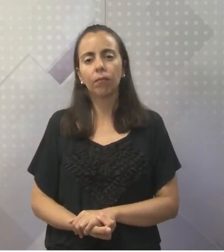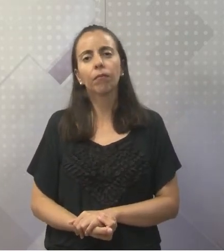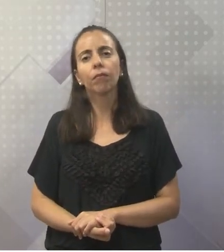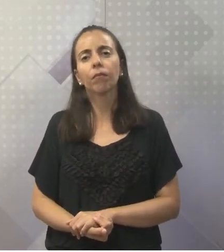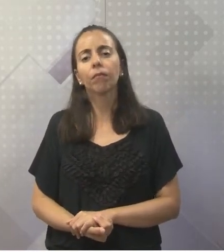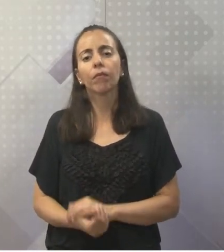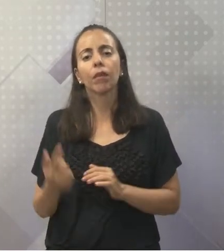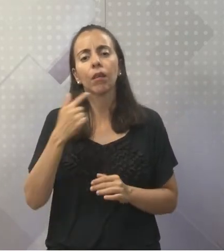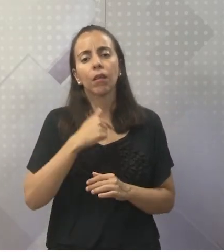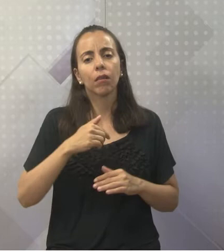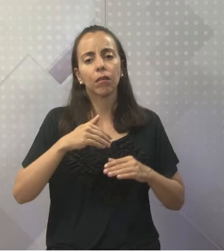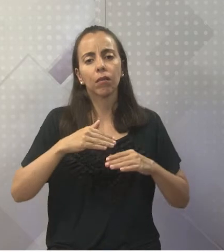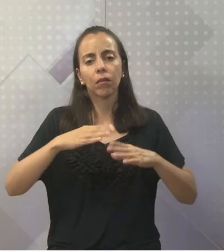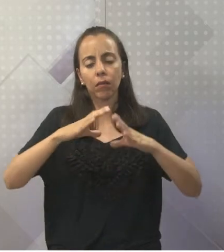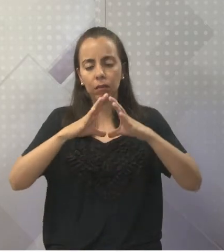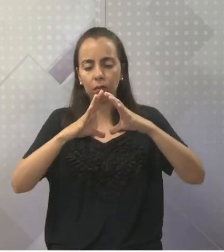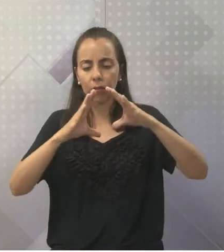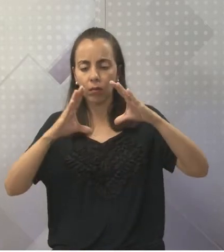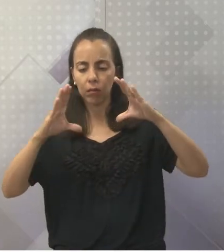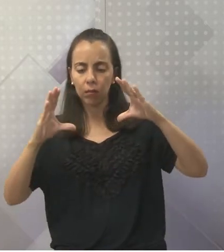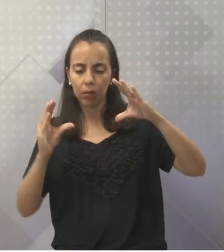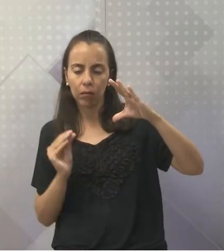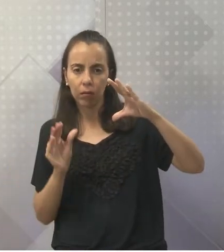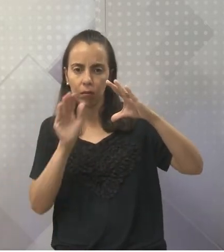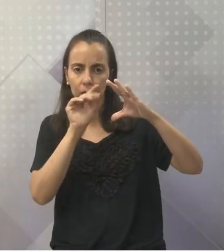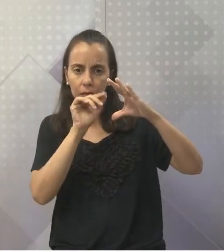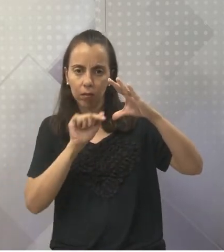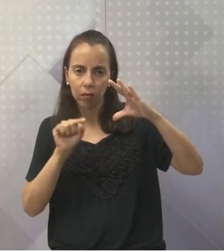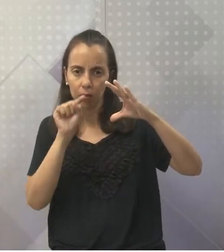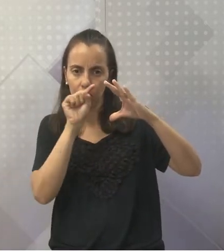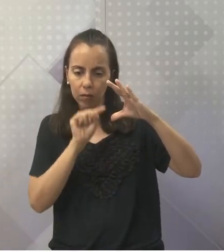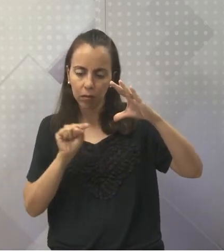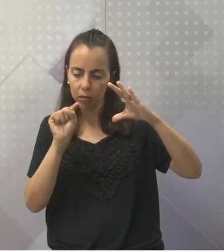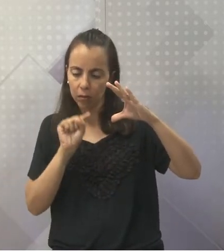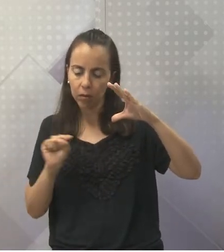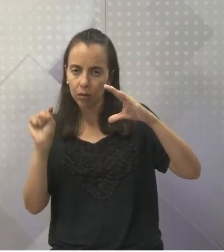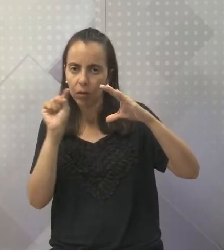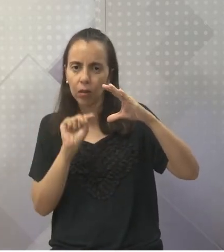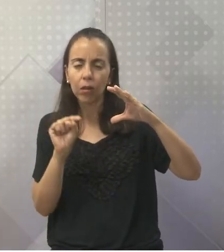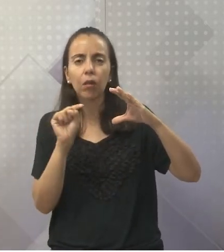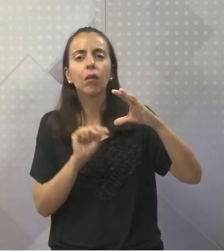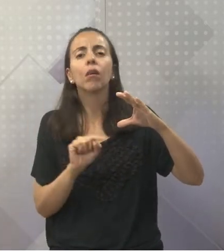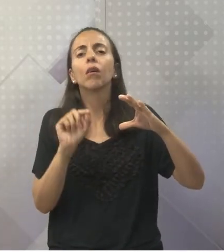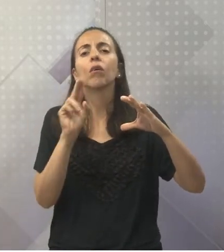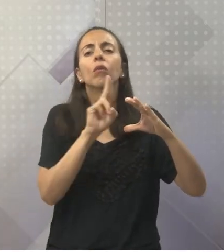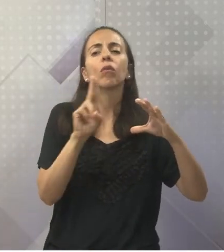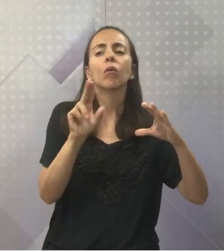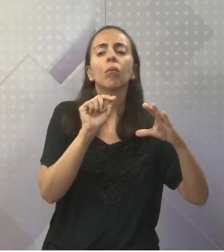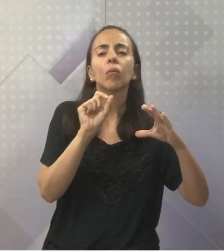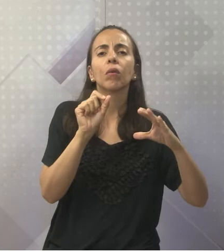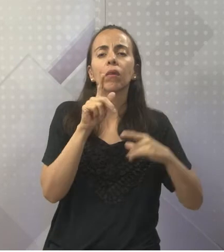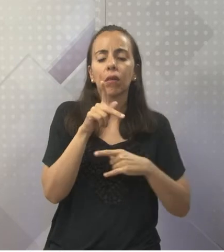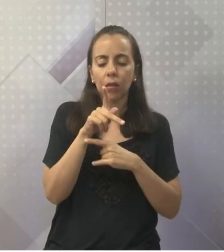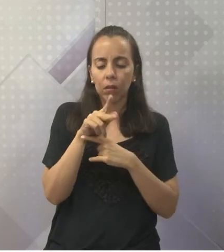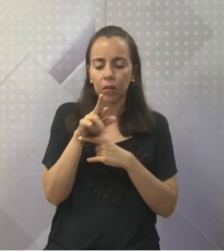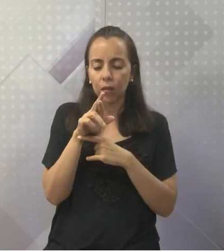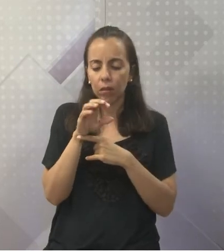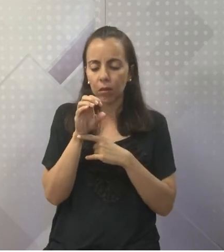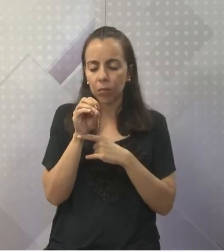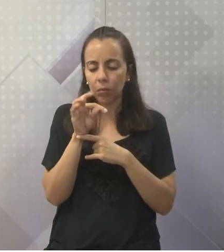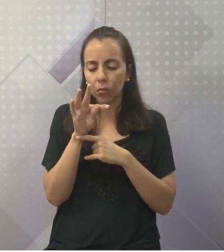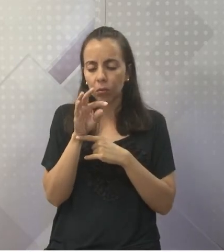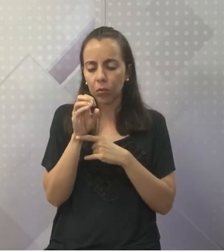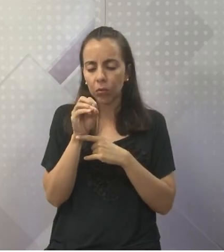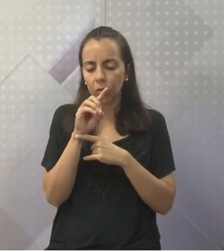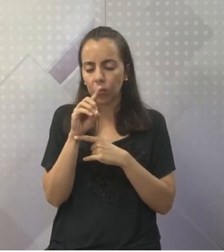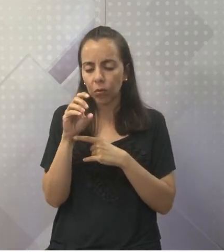Esse organismo que está aí na nossa imagem é o que a gente chama de protozoário. Ele é um micróbio, ele é microscópico,